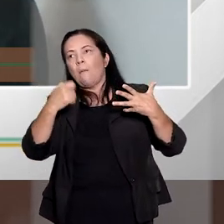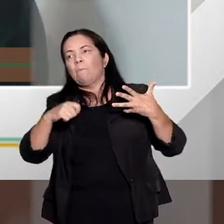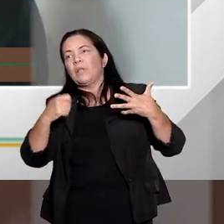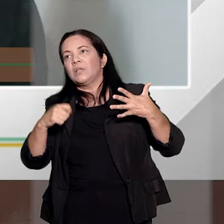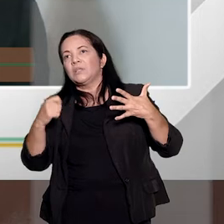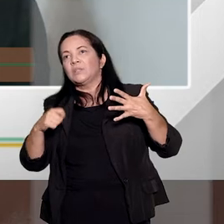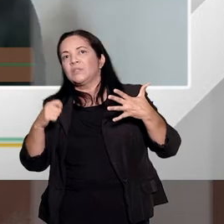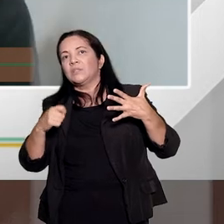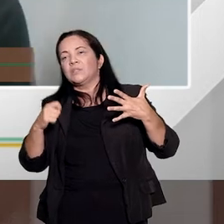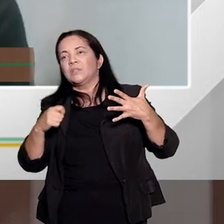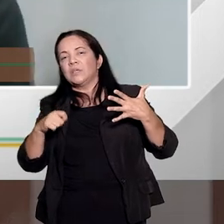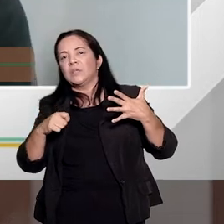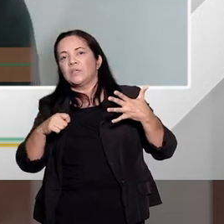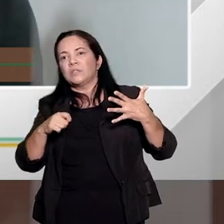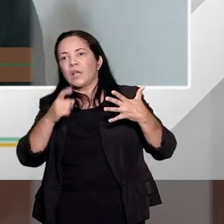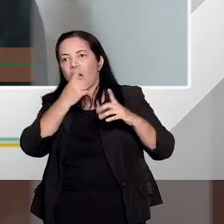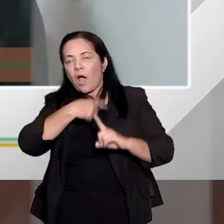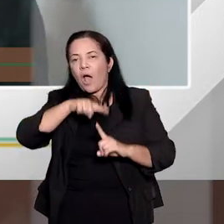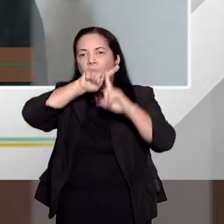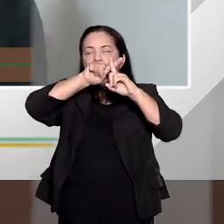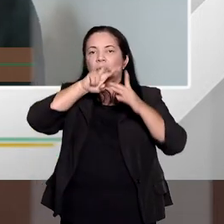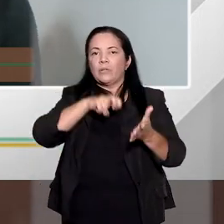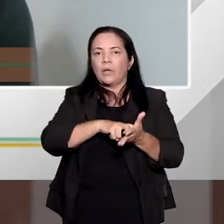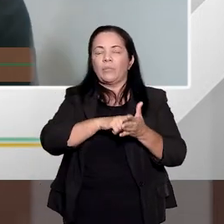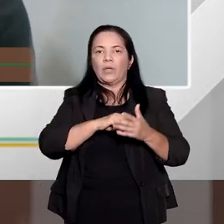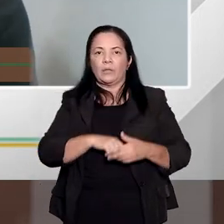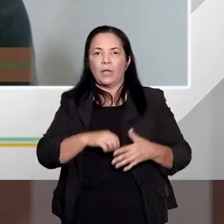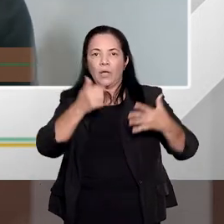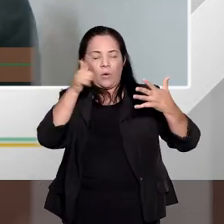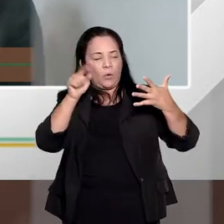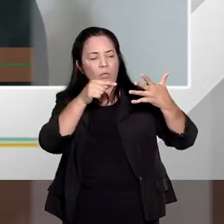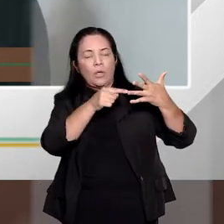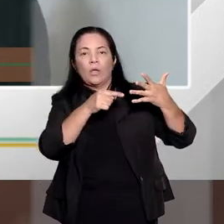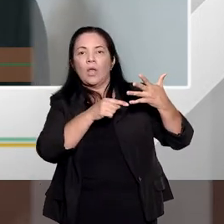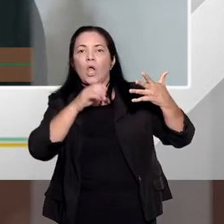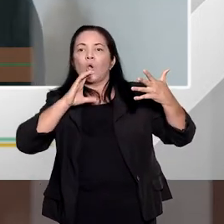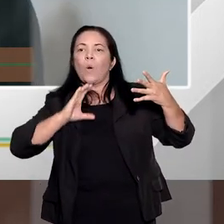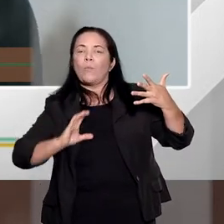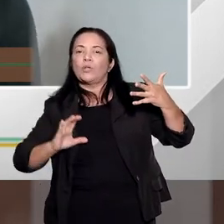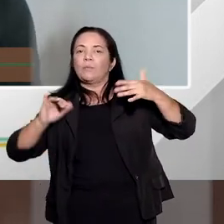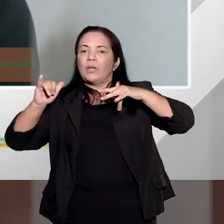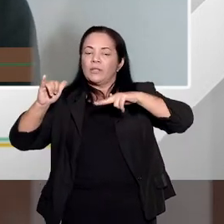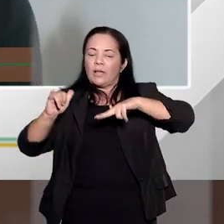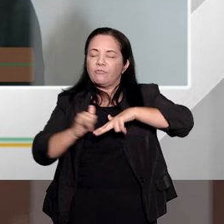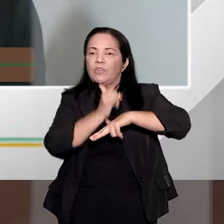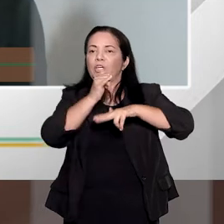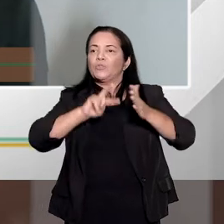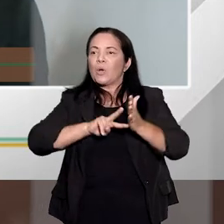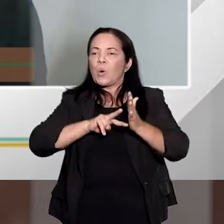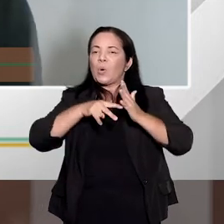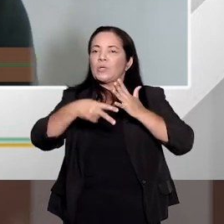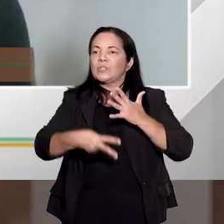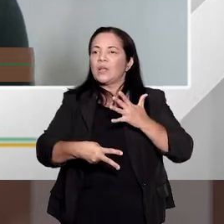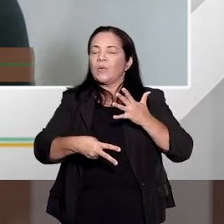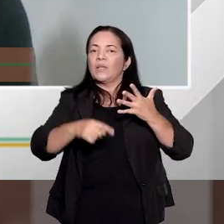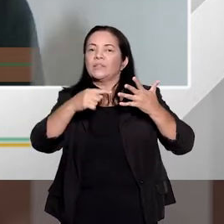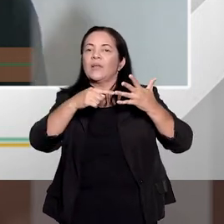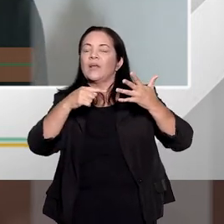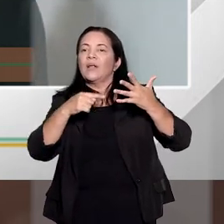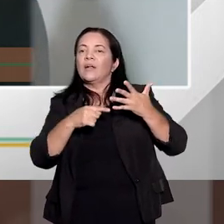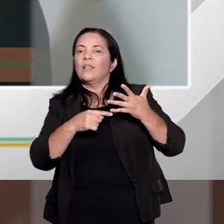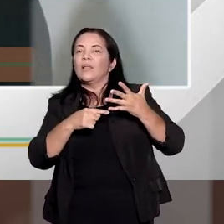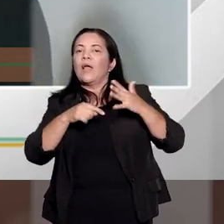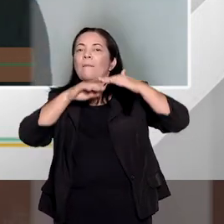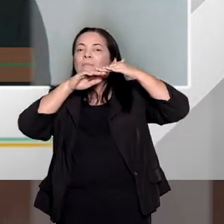aumentadas com um patamar maior, e outras, como, por exemplo, o comportamento da vítima, consequências, um patamar menor,